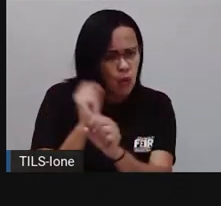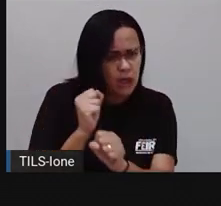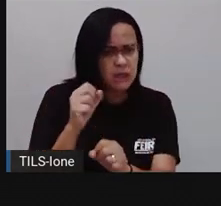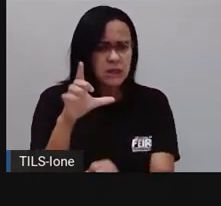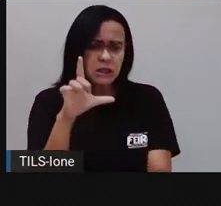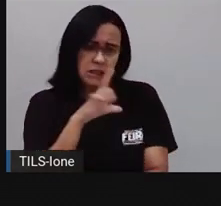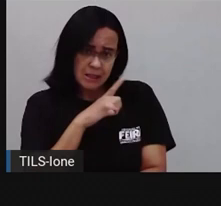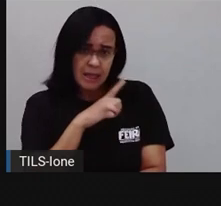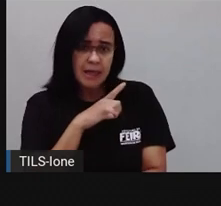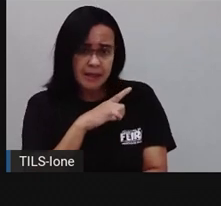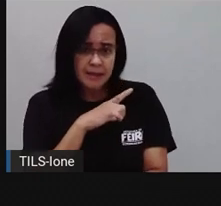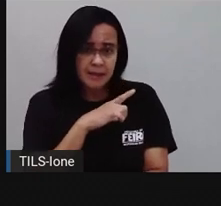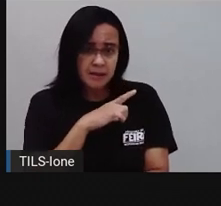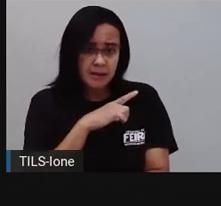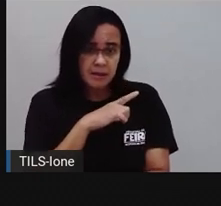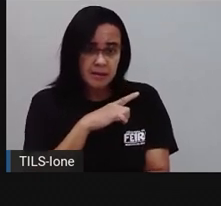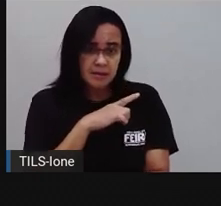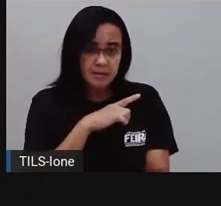já sabe quantas ele tem?